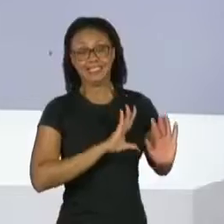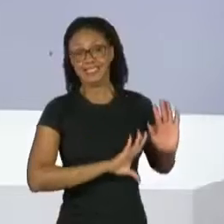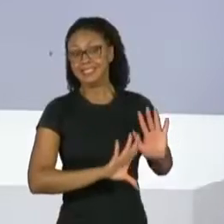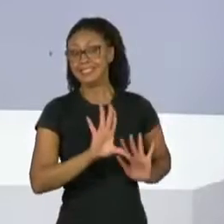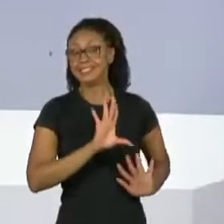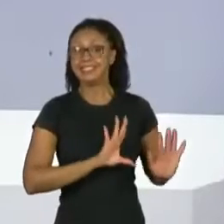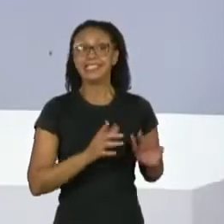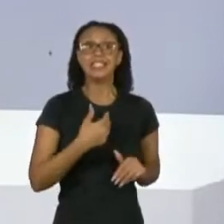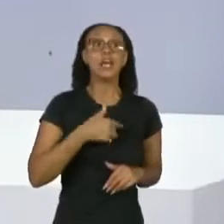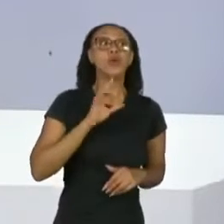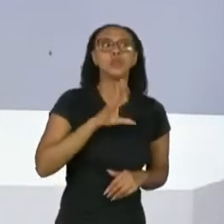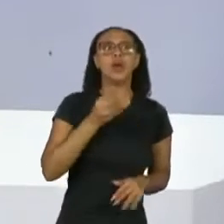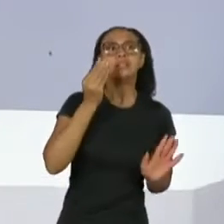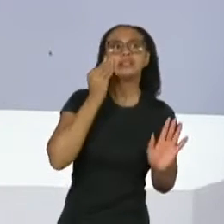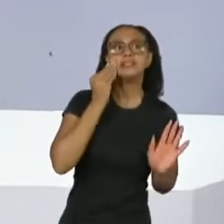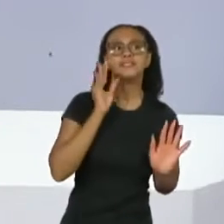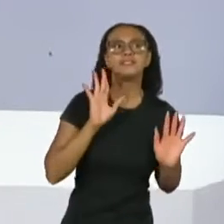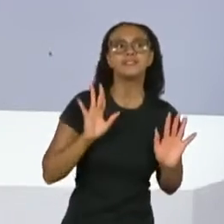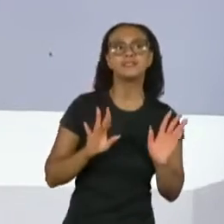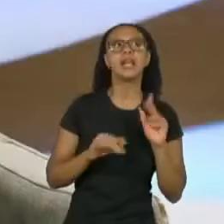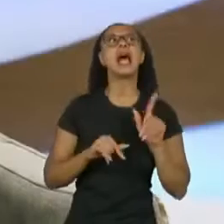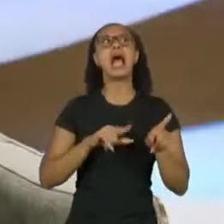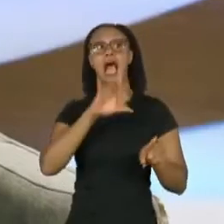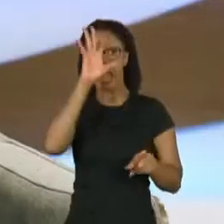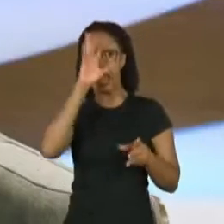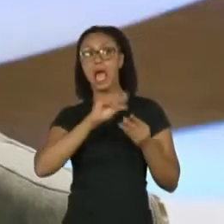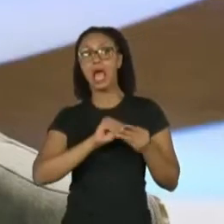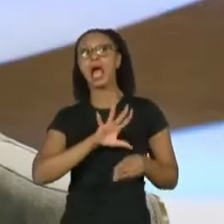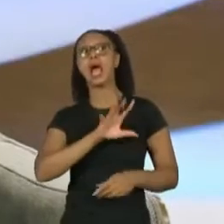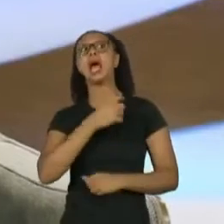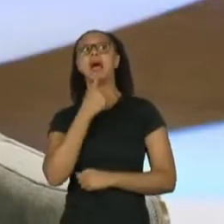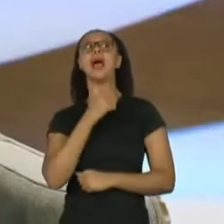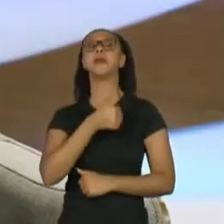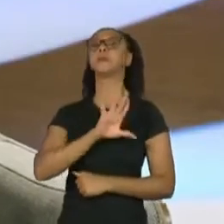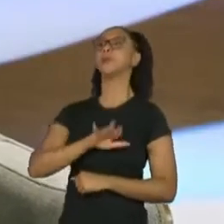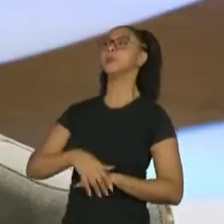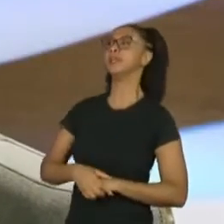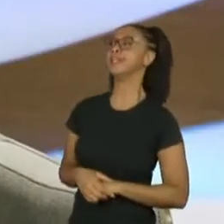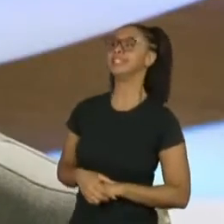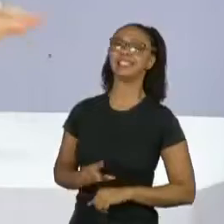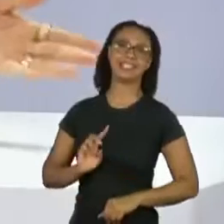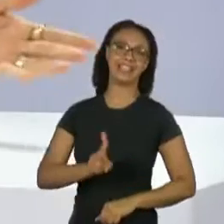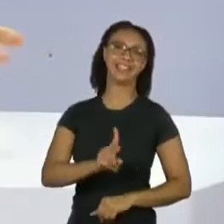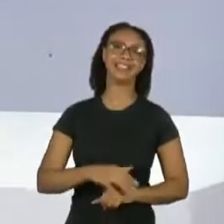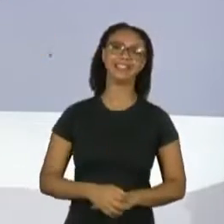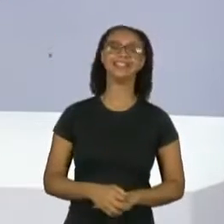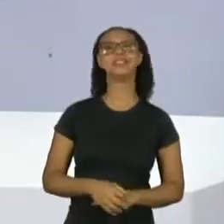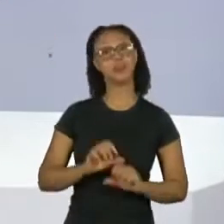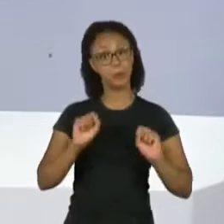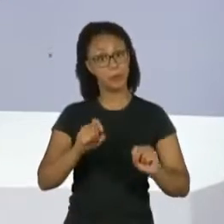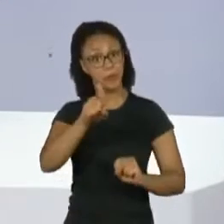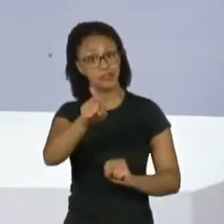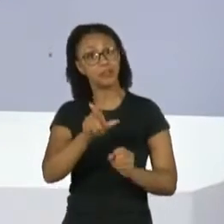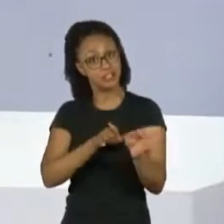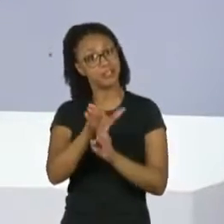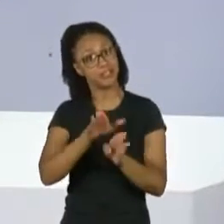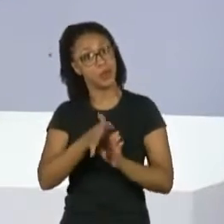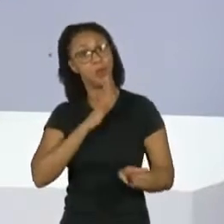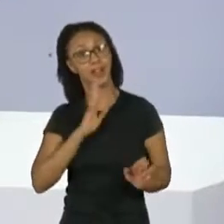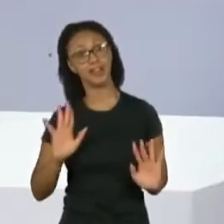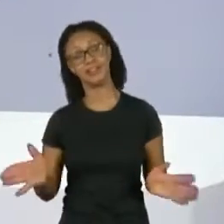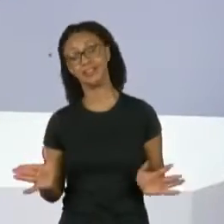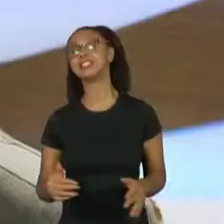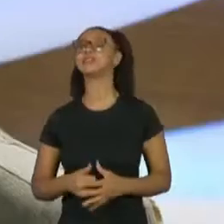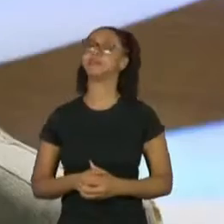Então, eu ficava só no experimento. Ah, tá, é isso, é assim? Hum, tá bom. Você pode hoje dar conselho para os jovens com conhecimento de causa, pelo